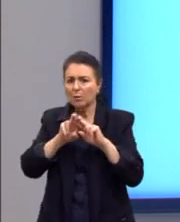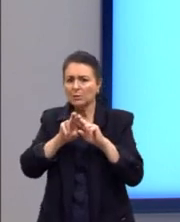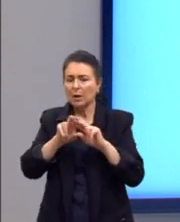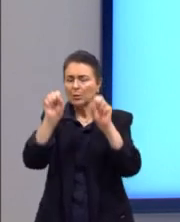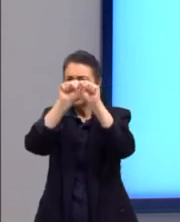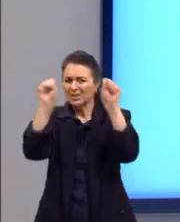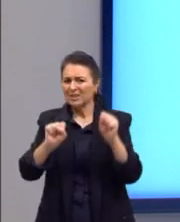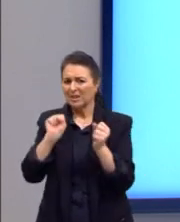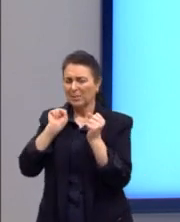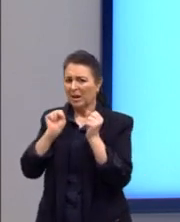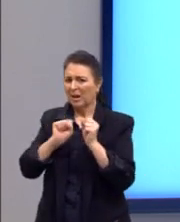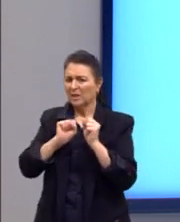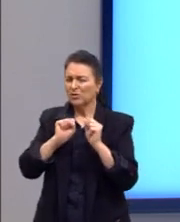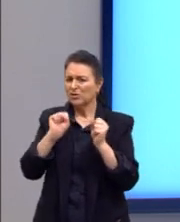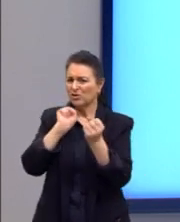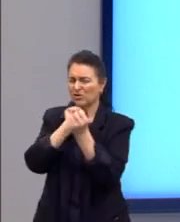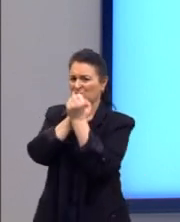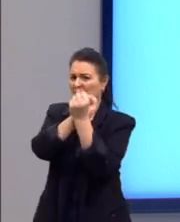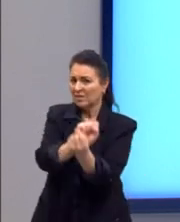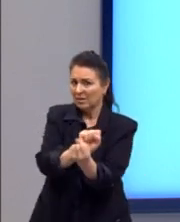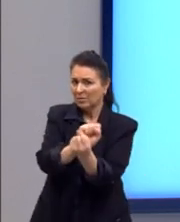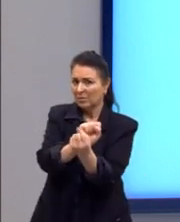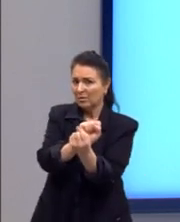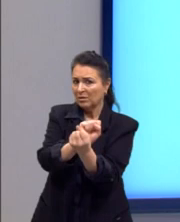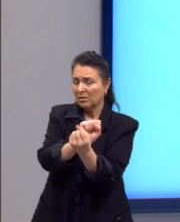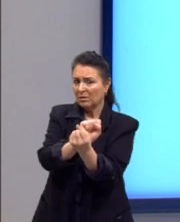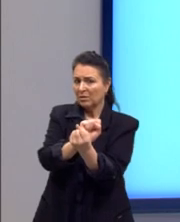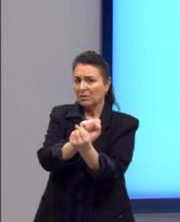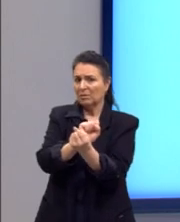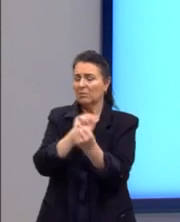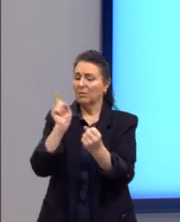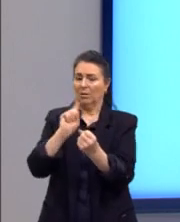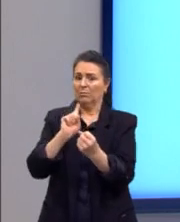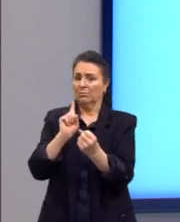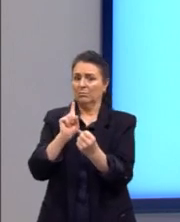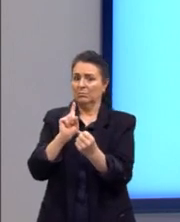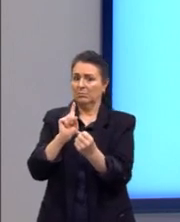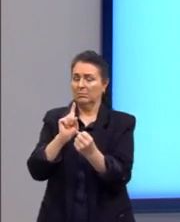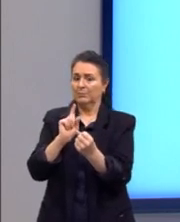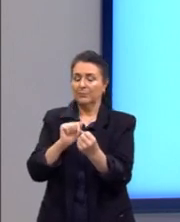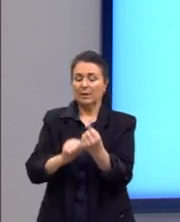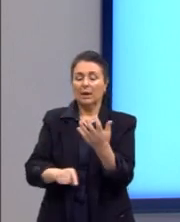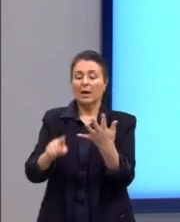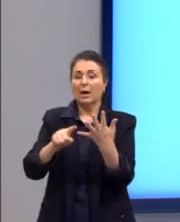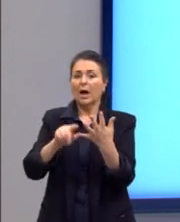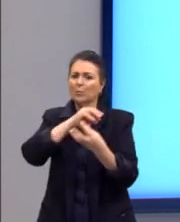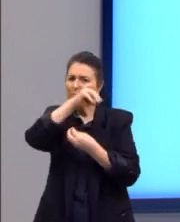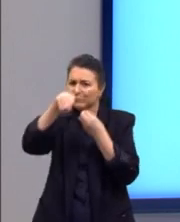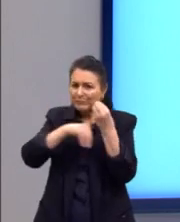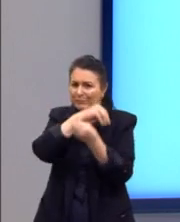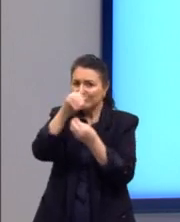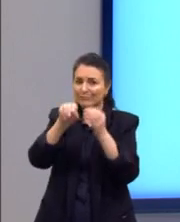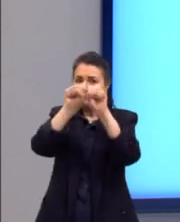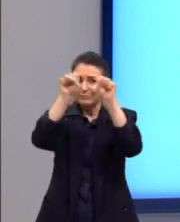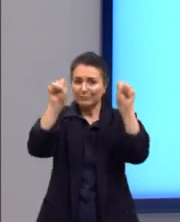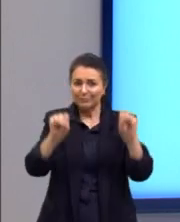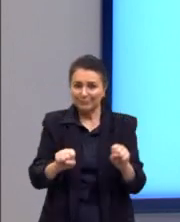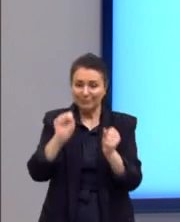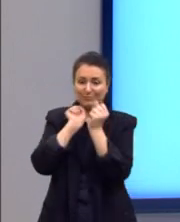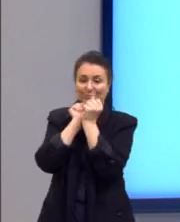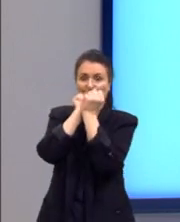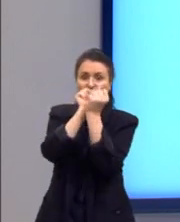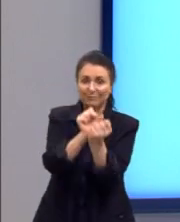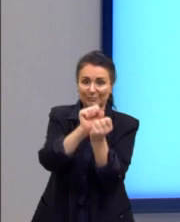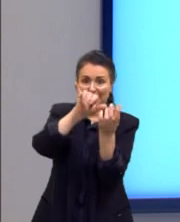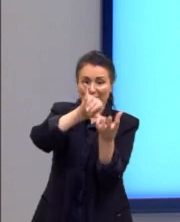Também não, não superou as ideias capitalistas. Afirmou ainda mais. A fusão dos sistemas escravocrata